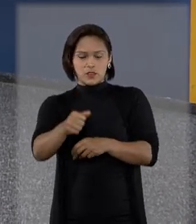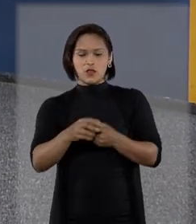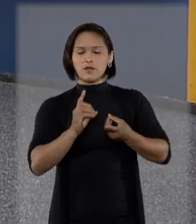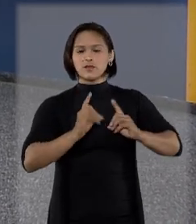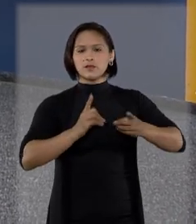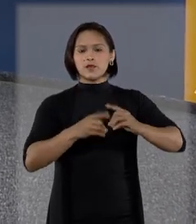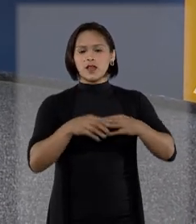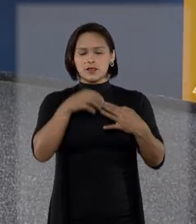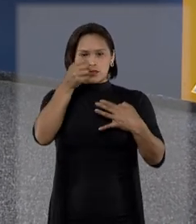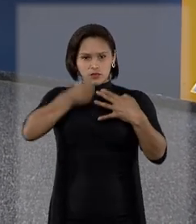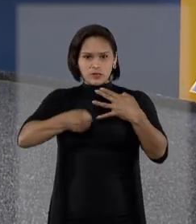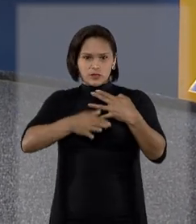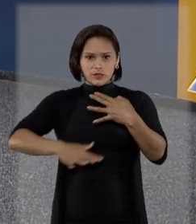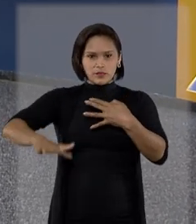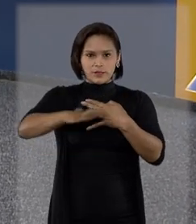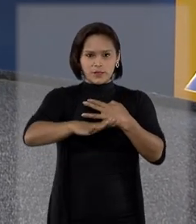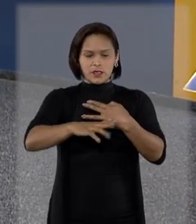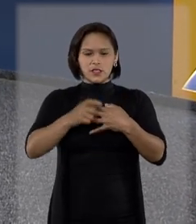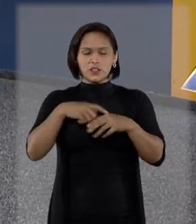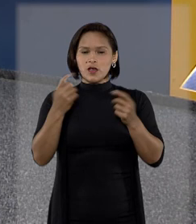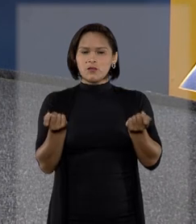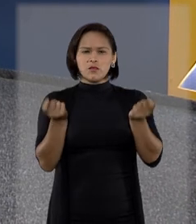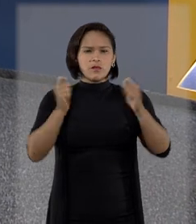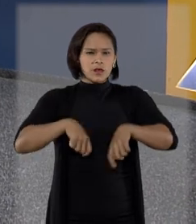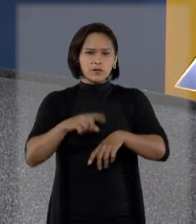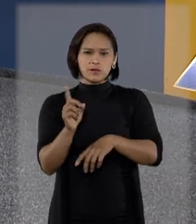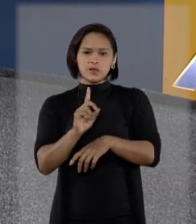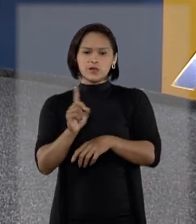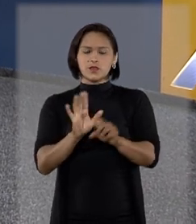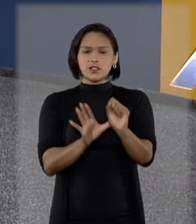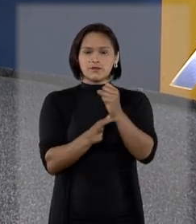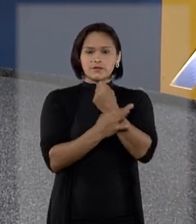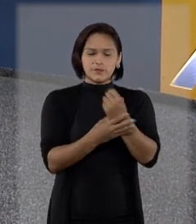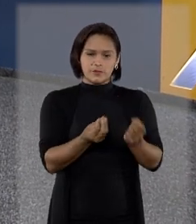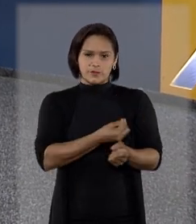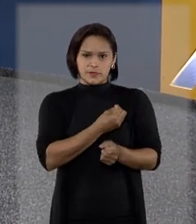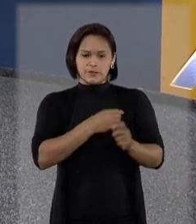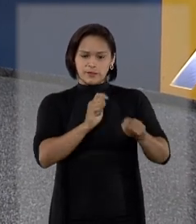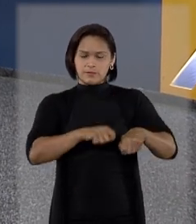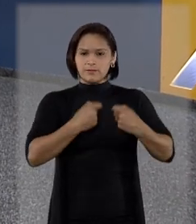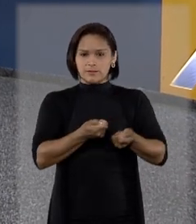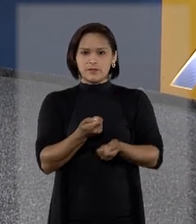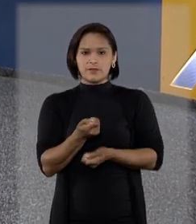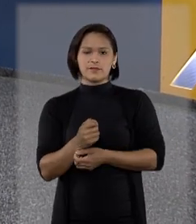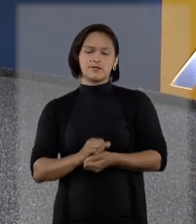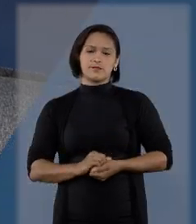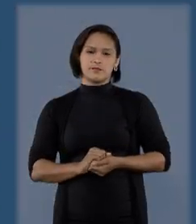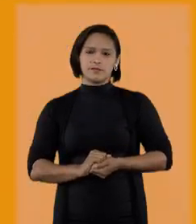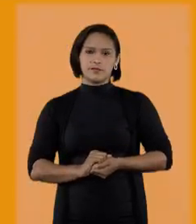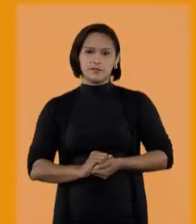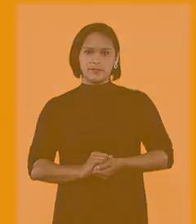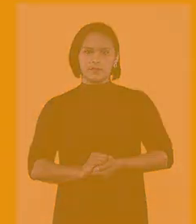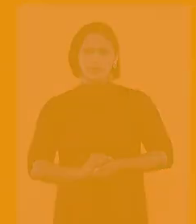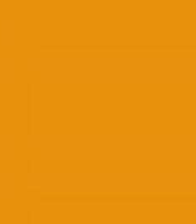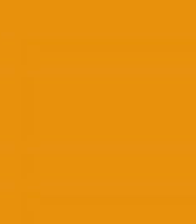STJ debatem jurisprudência sobre incapacidades no seguro de vida. Não saia daí!